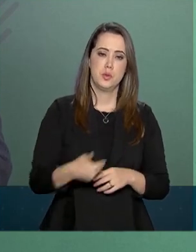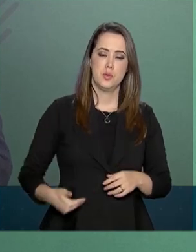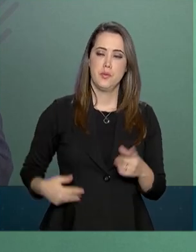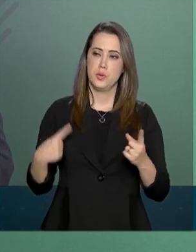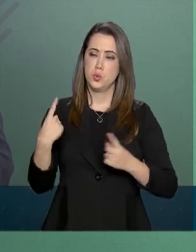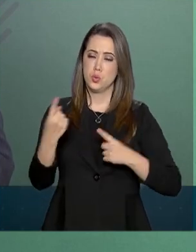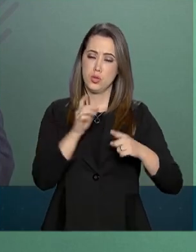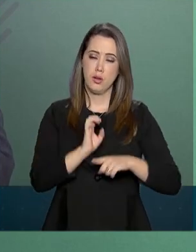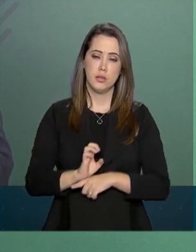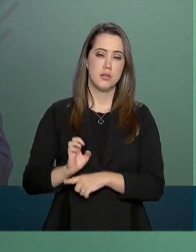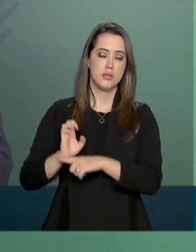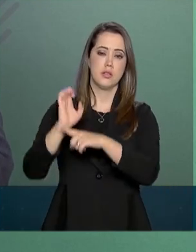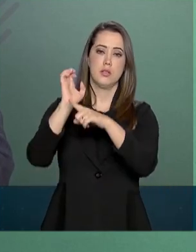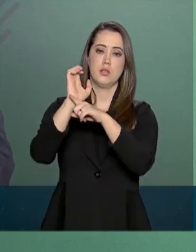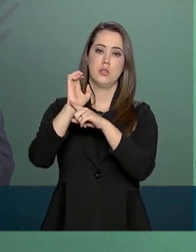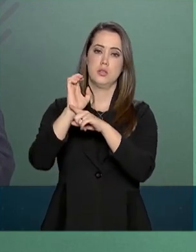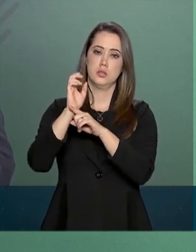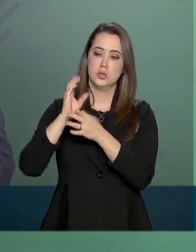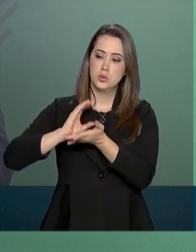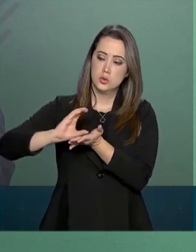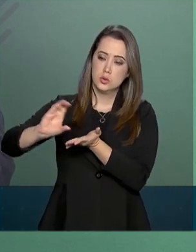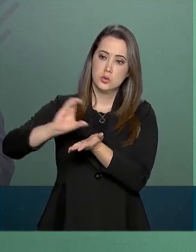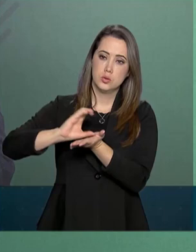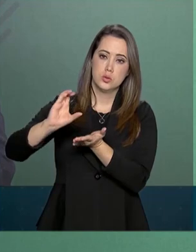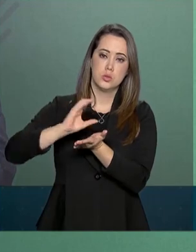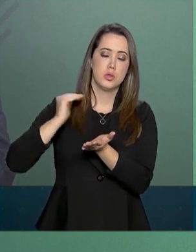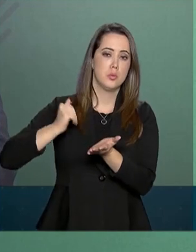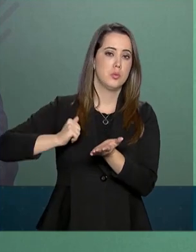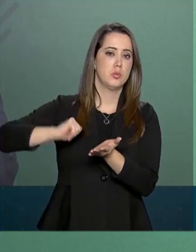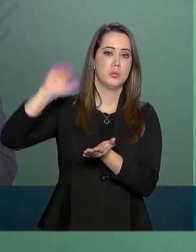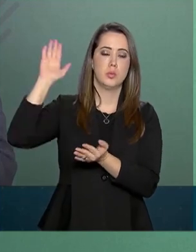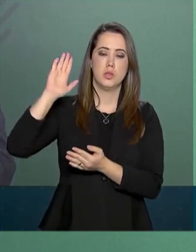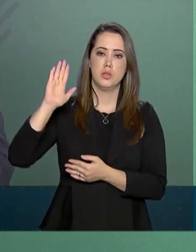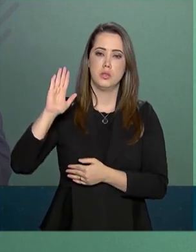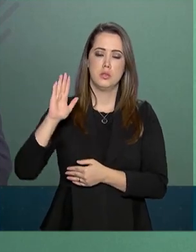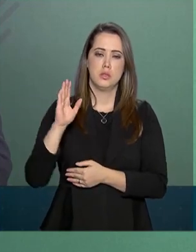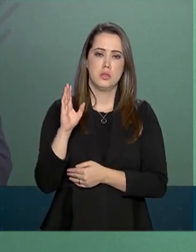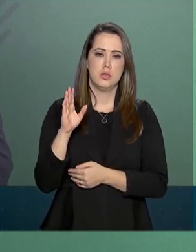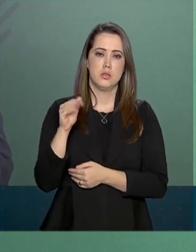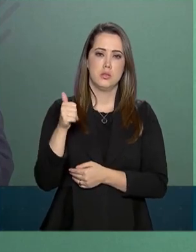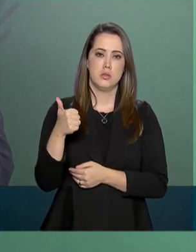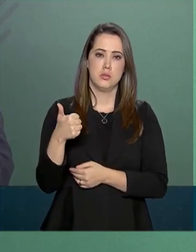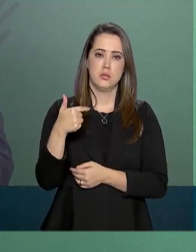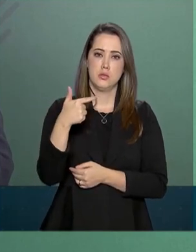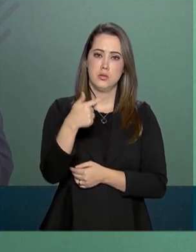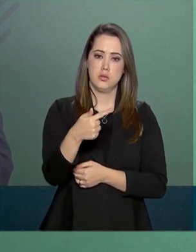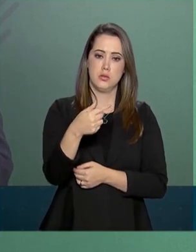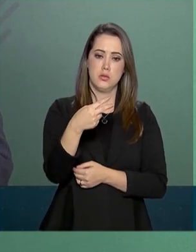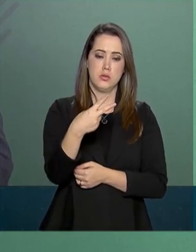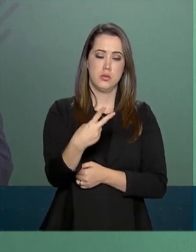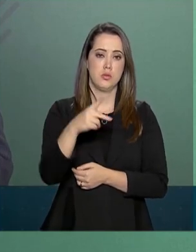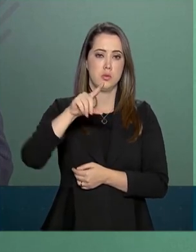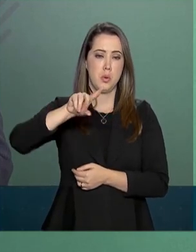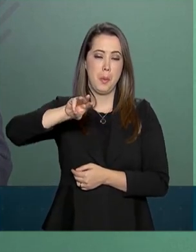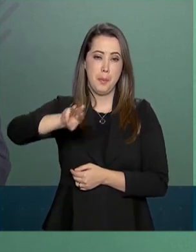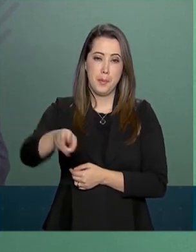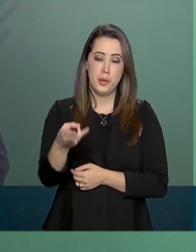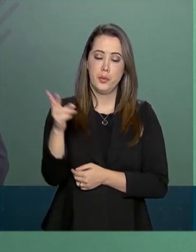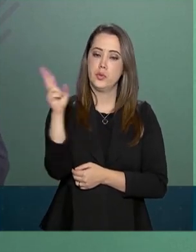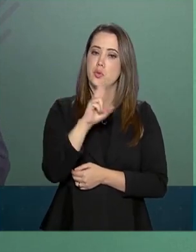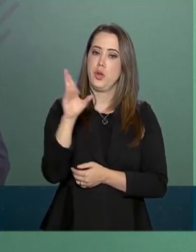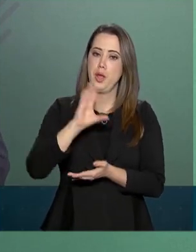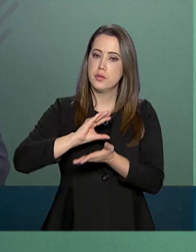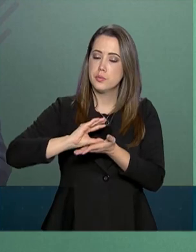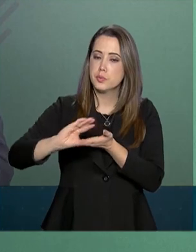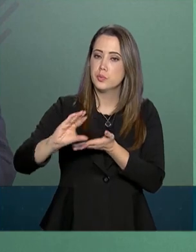estaduais e os investimentos ultrapassam os 172 milhões de reais.